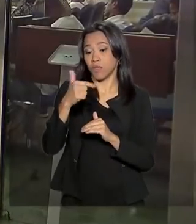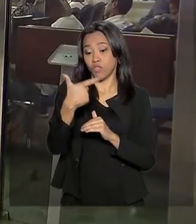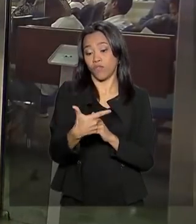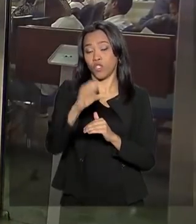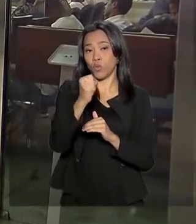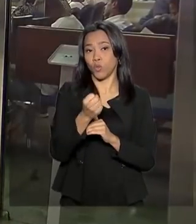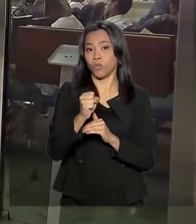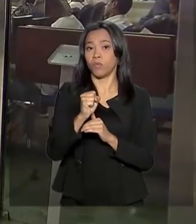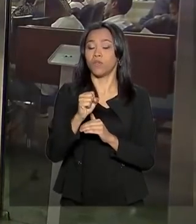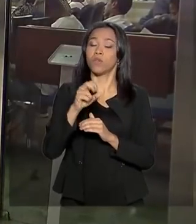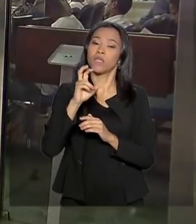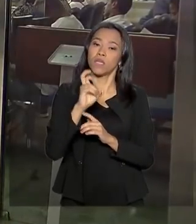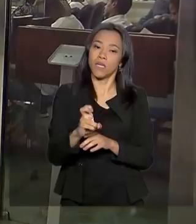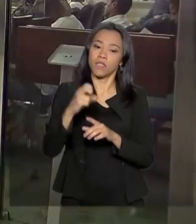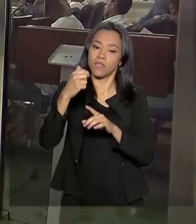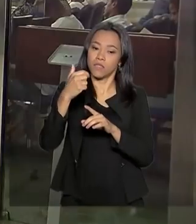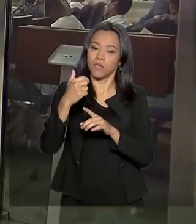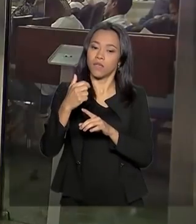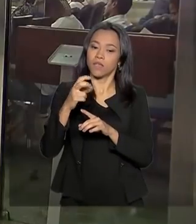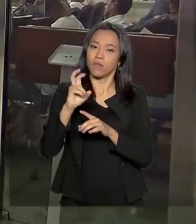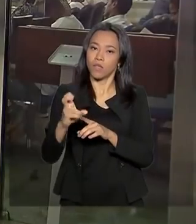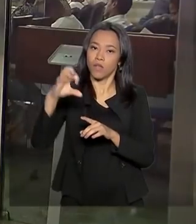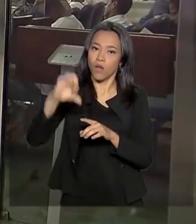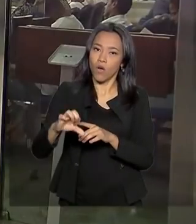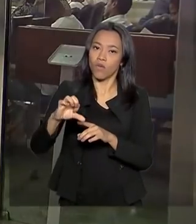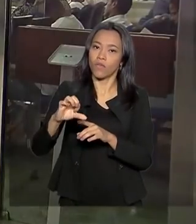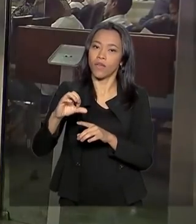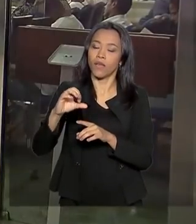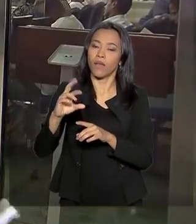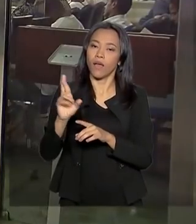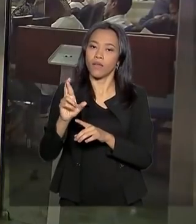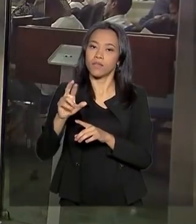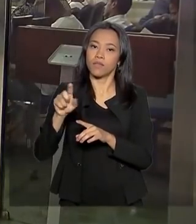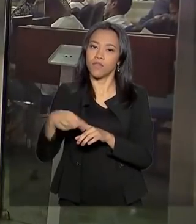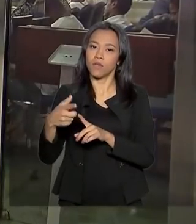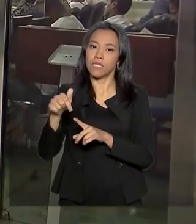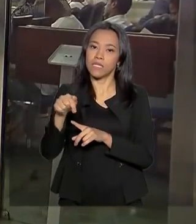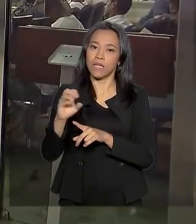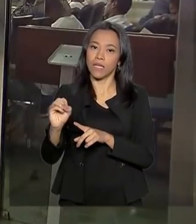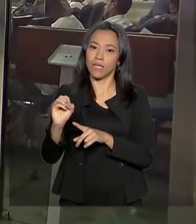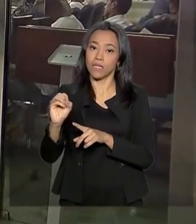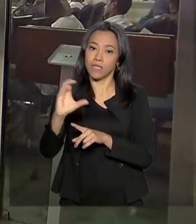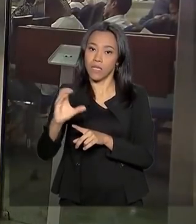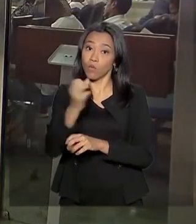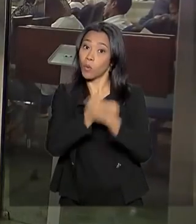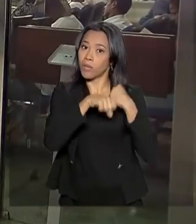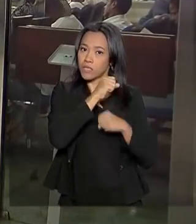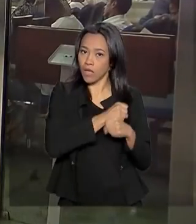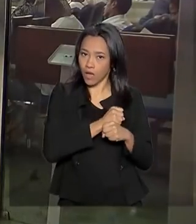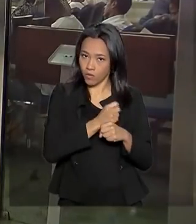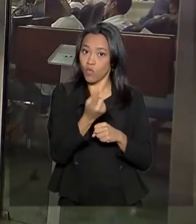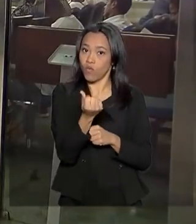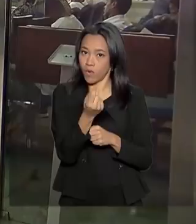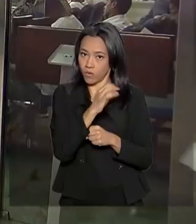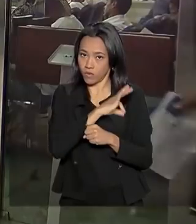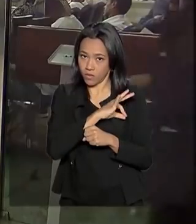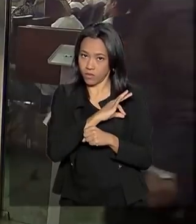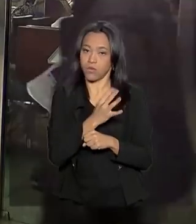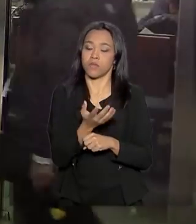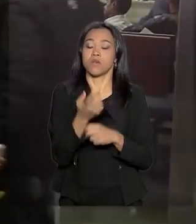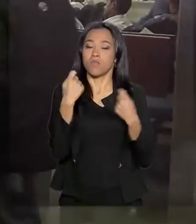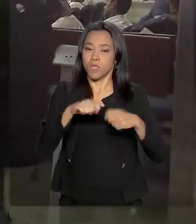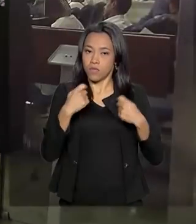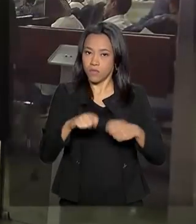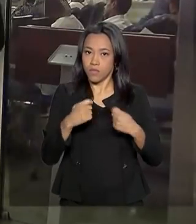.559,70 no ano passado. Para fazer a declaração, é preciso